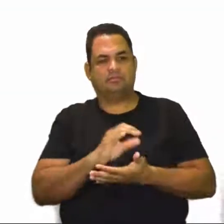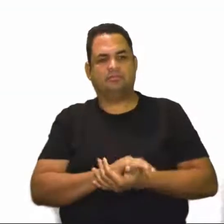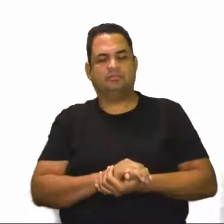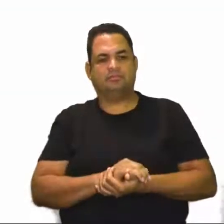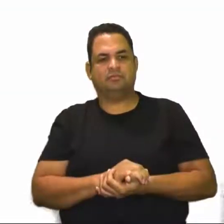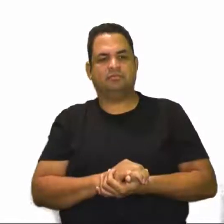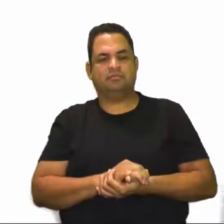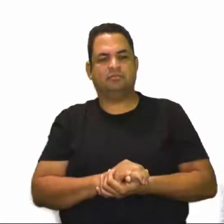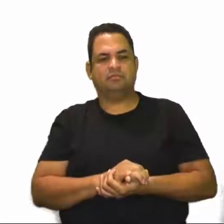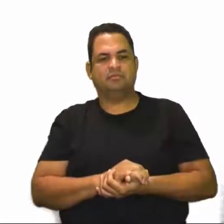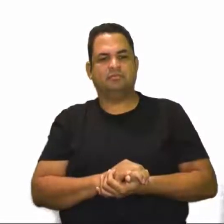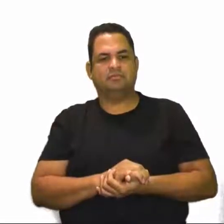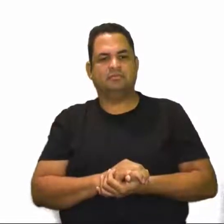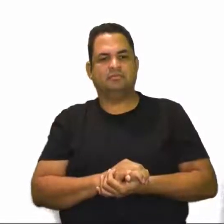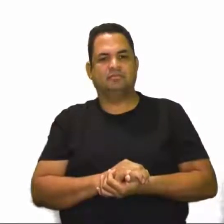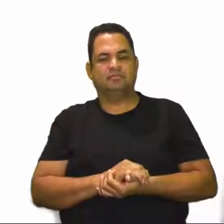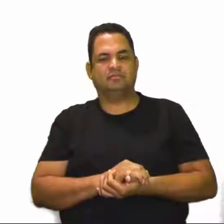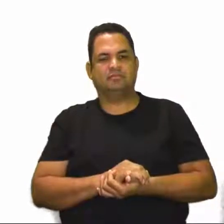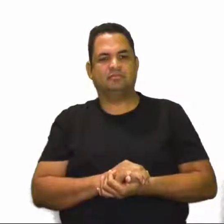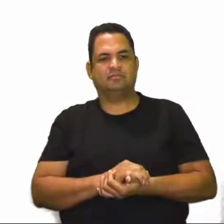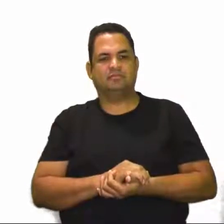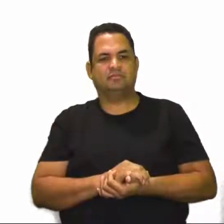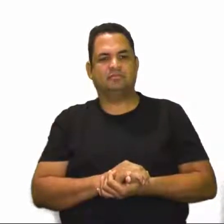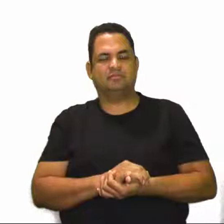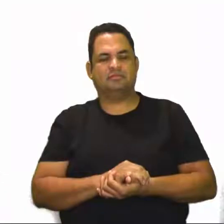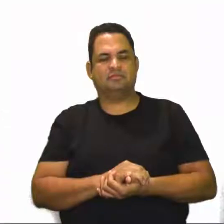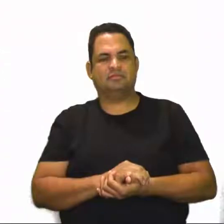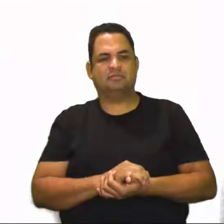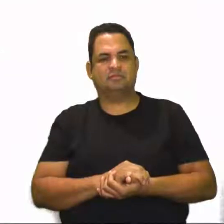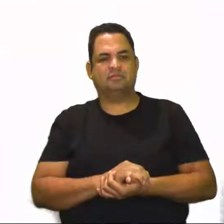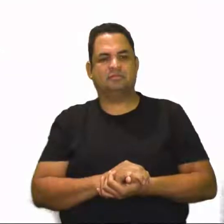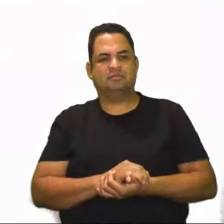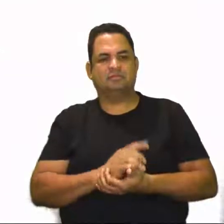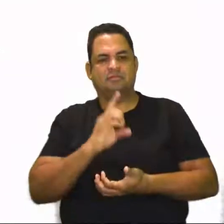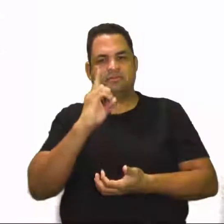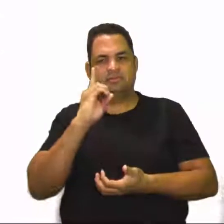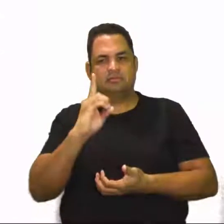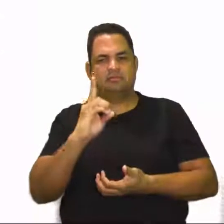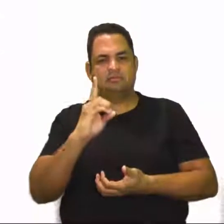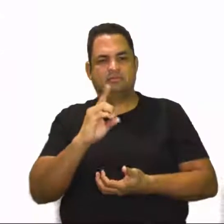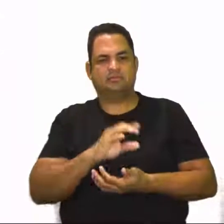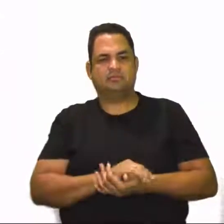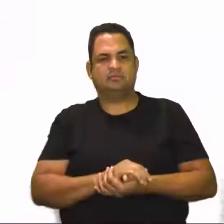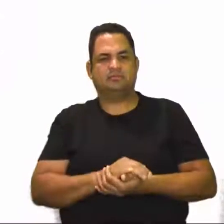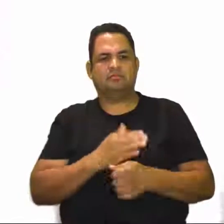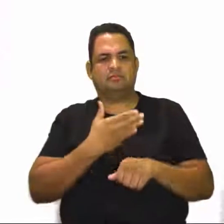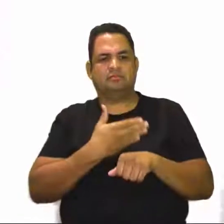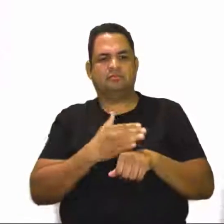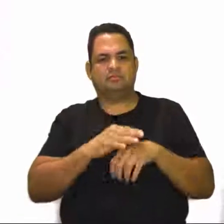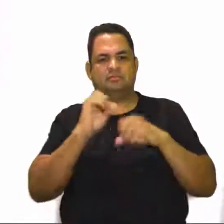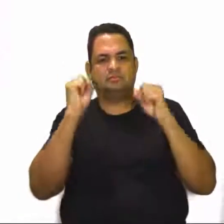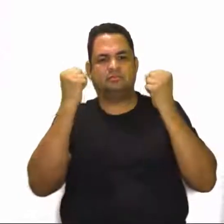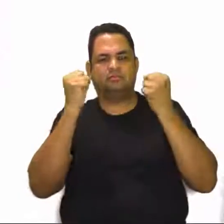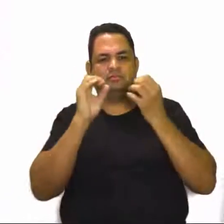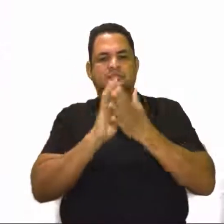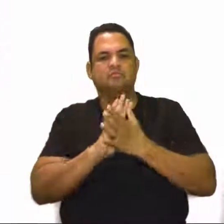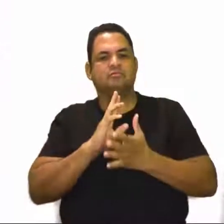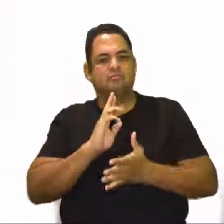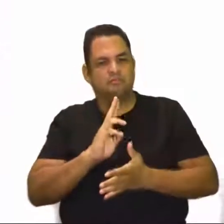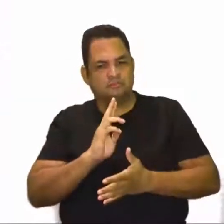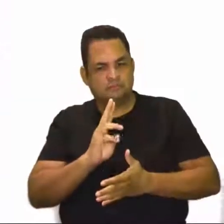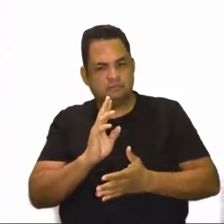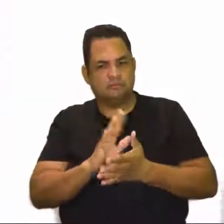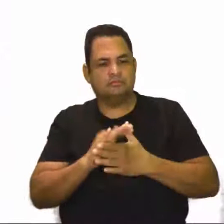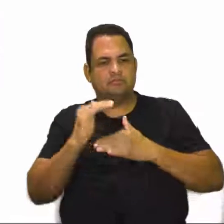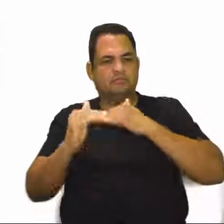se ele piscou, ele não vai ficar com dúvida. Então, vamos seguir para a D. A D. A prática da atividade física de